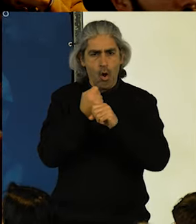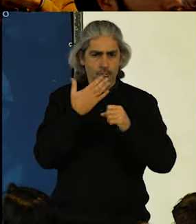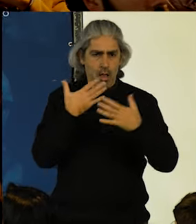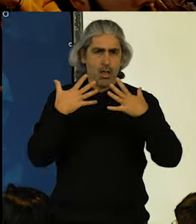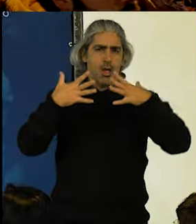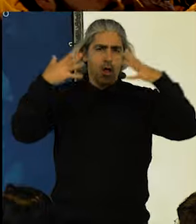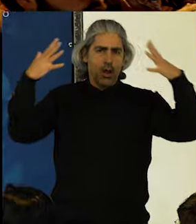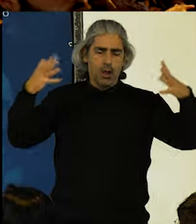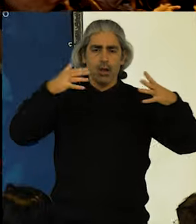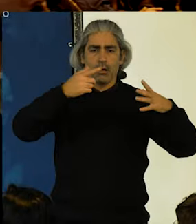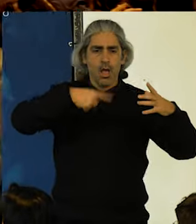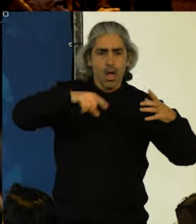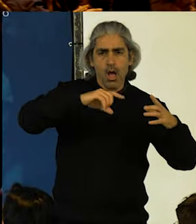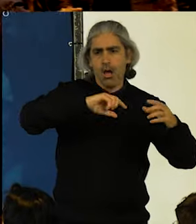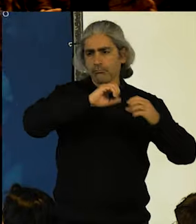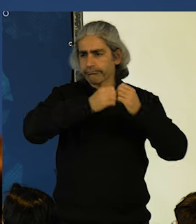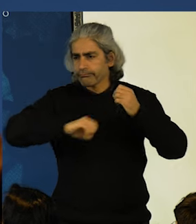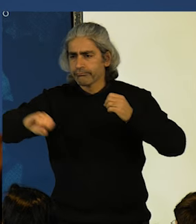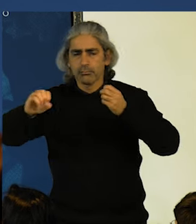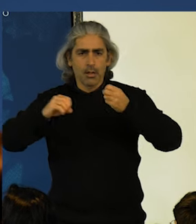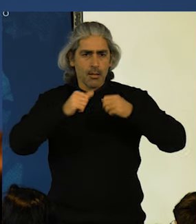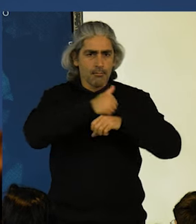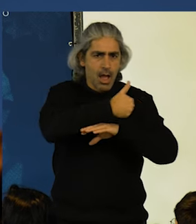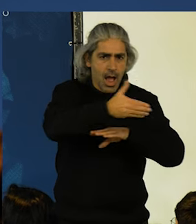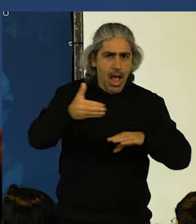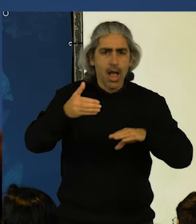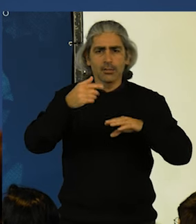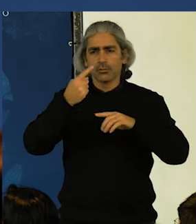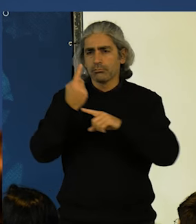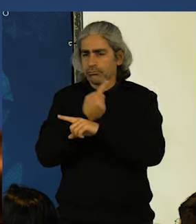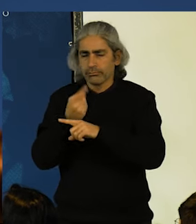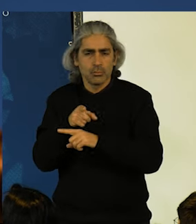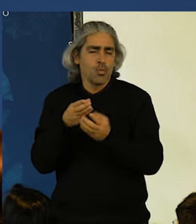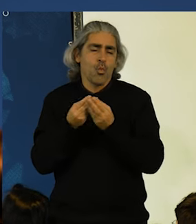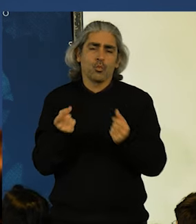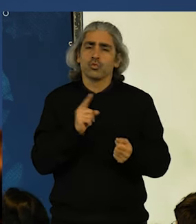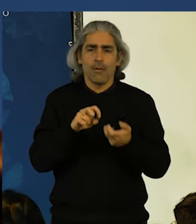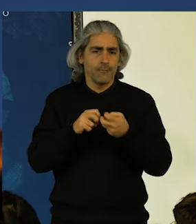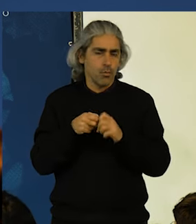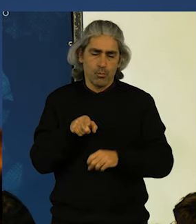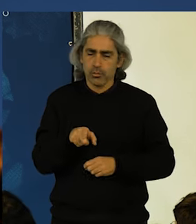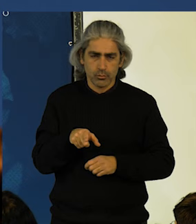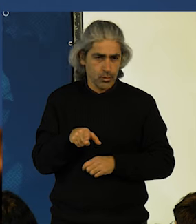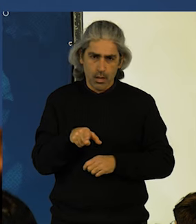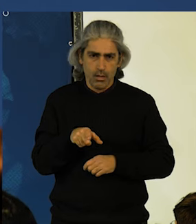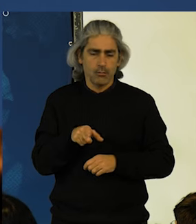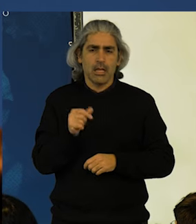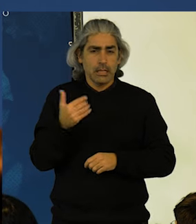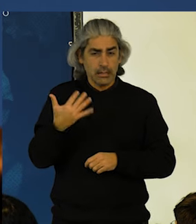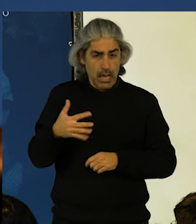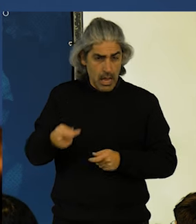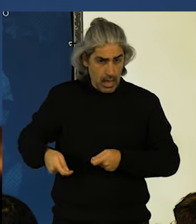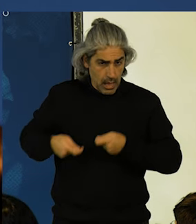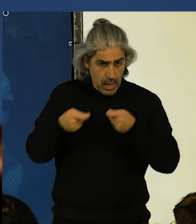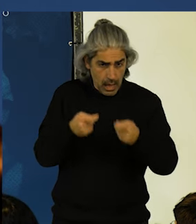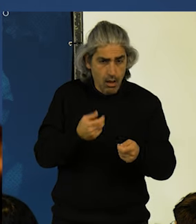em transvases, em barragens, em açudes, não resolvem o problema. São dispendiosas,